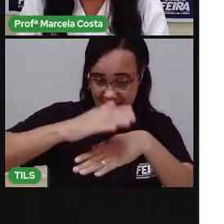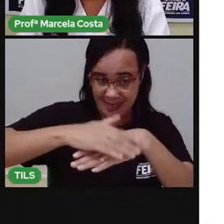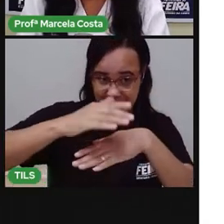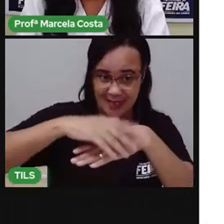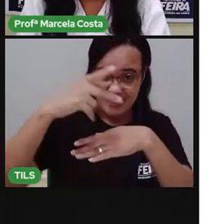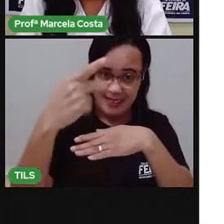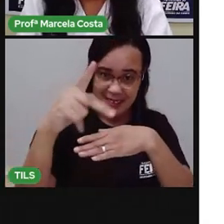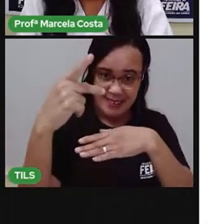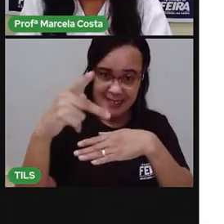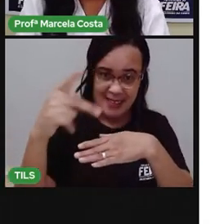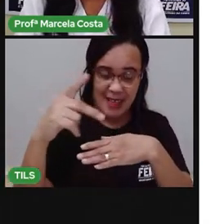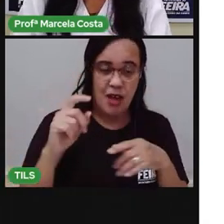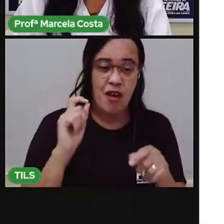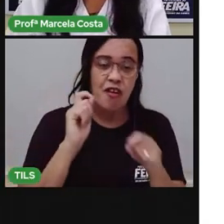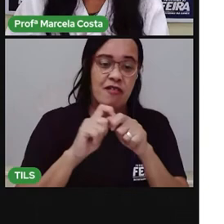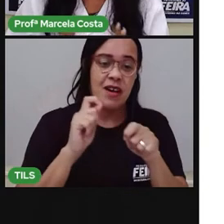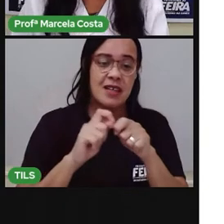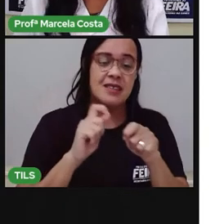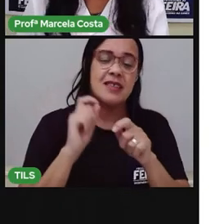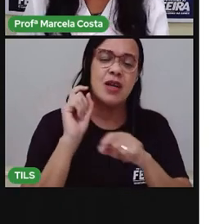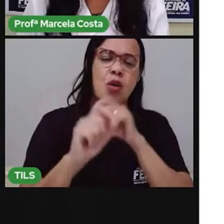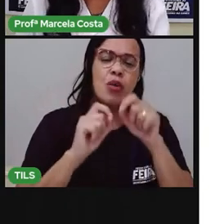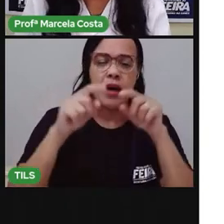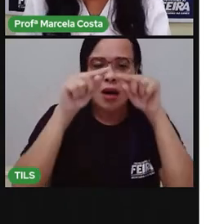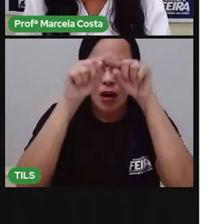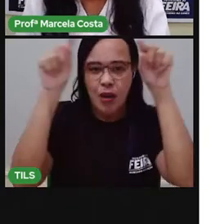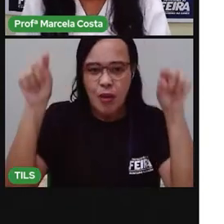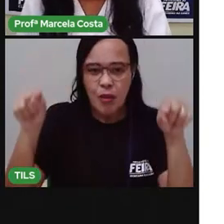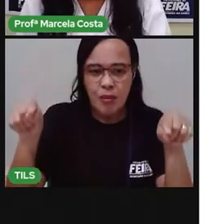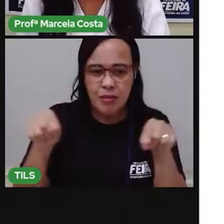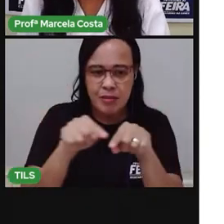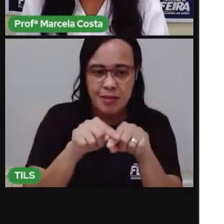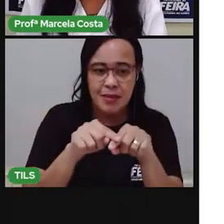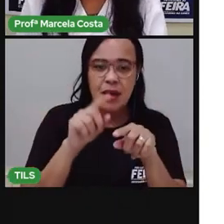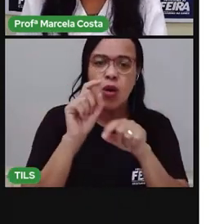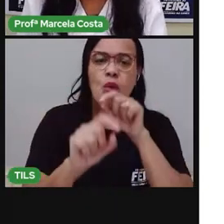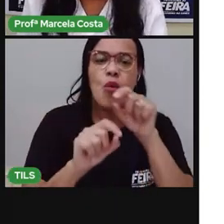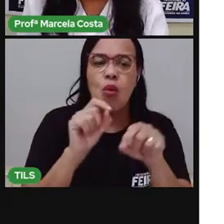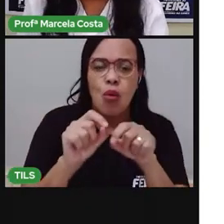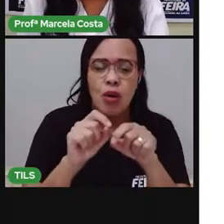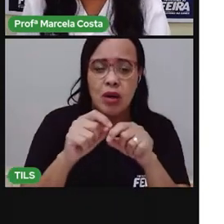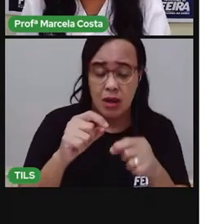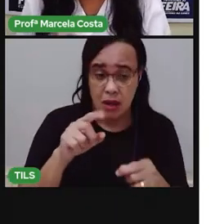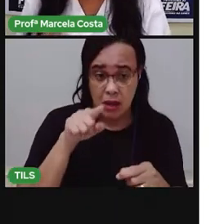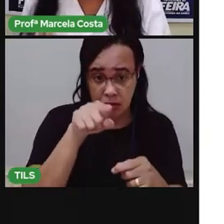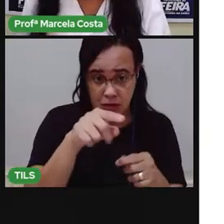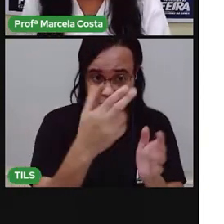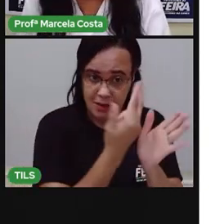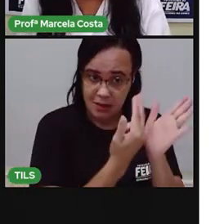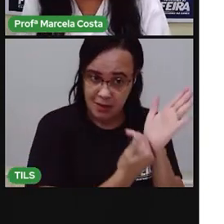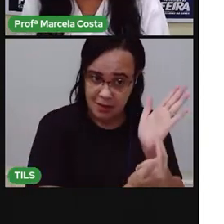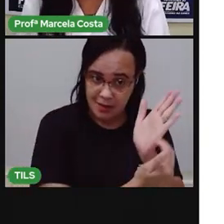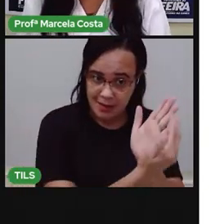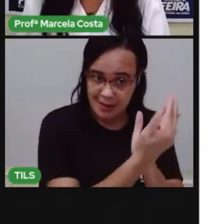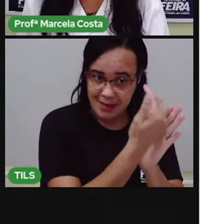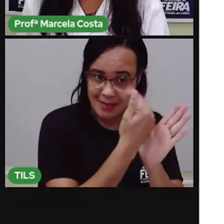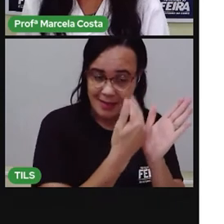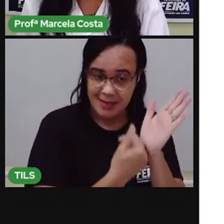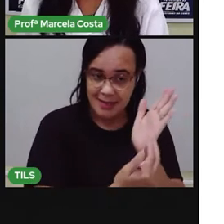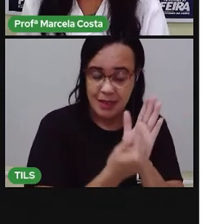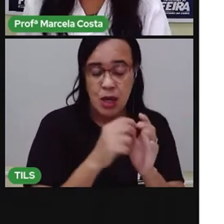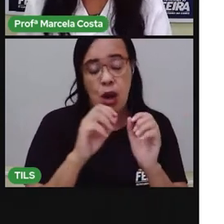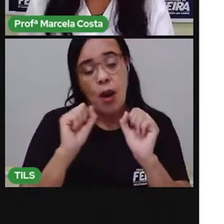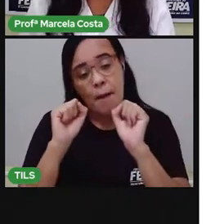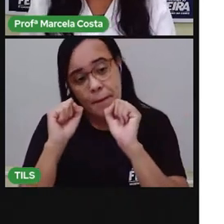casa um quadro, um painel onde você vai fazer alguns desenhos ou você pode também utilizar